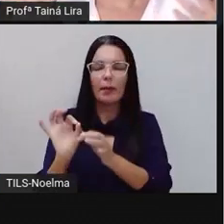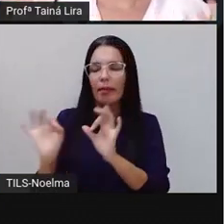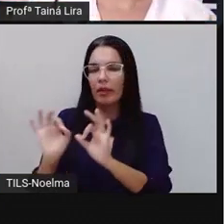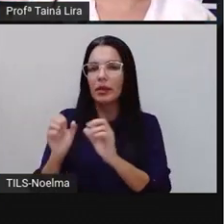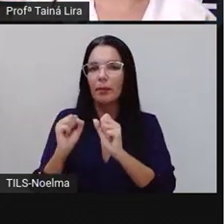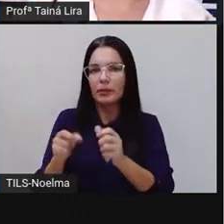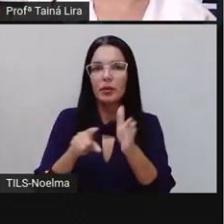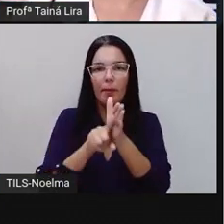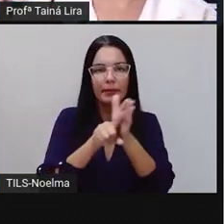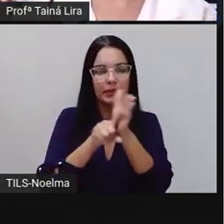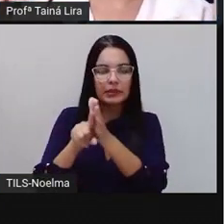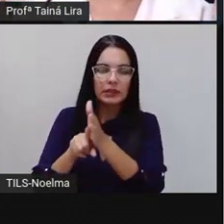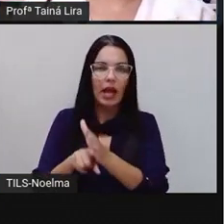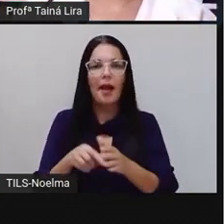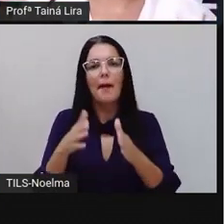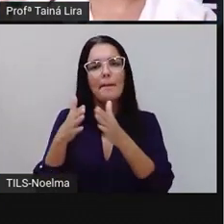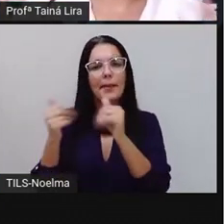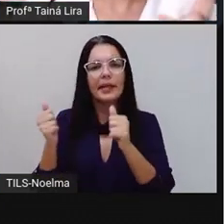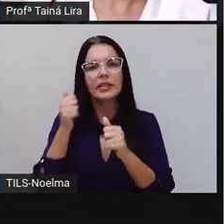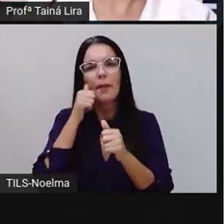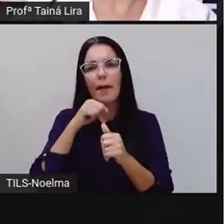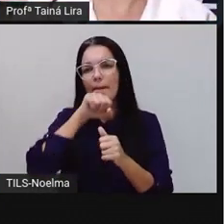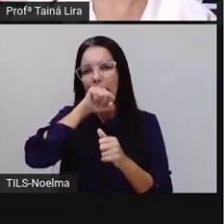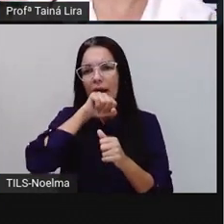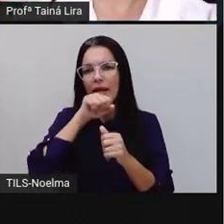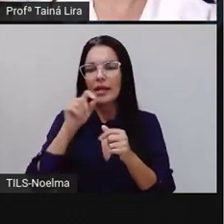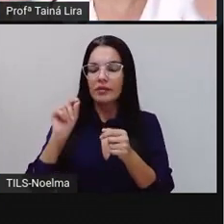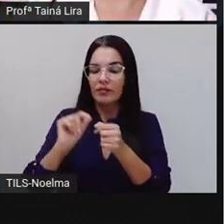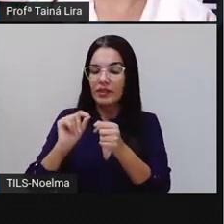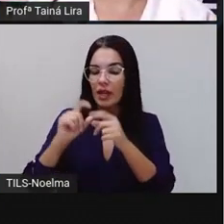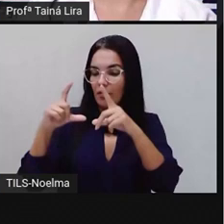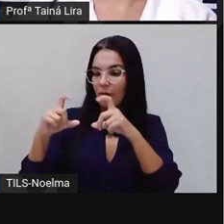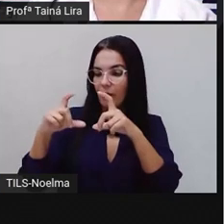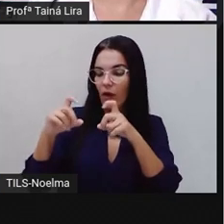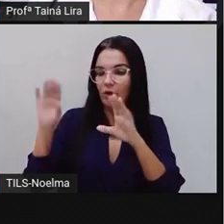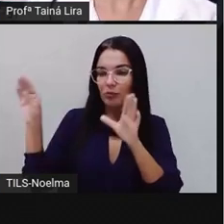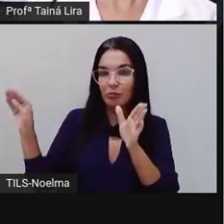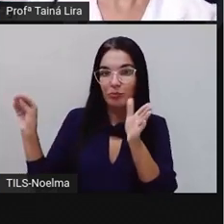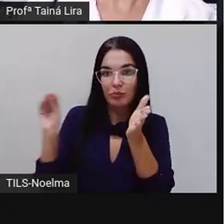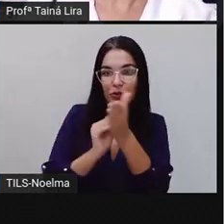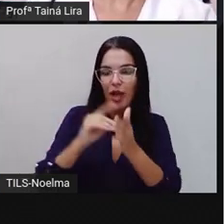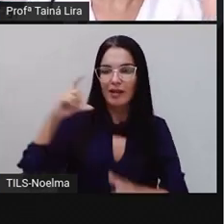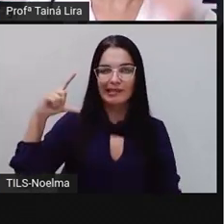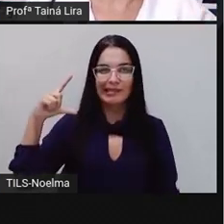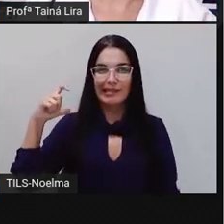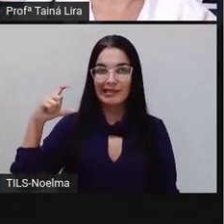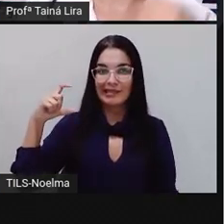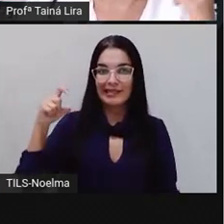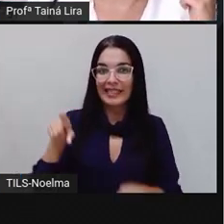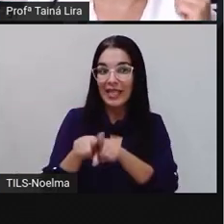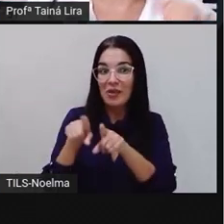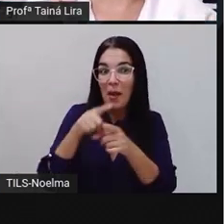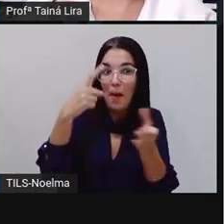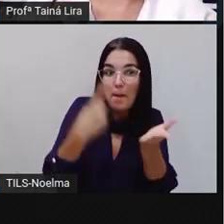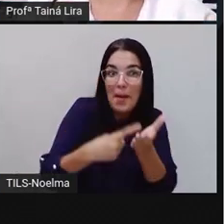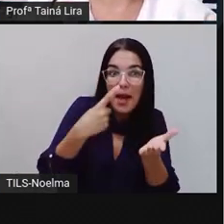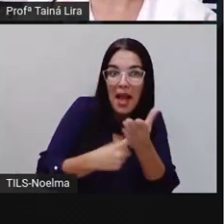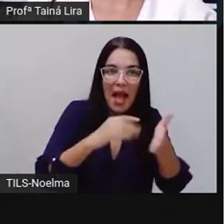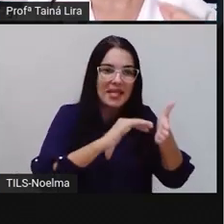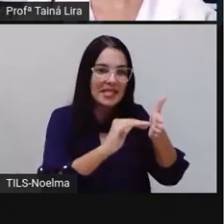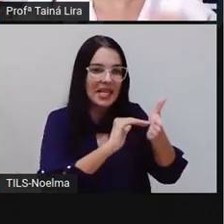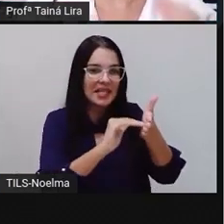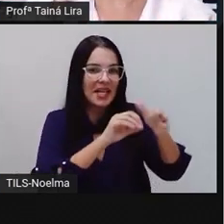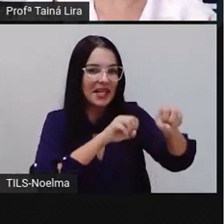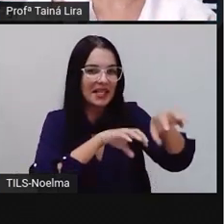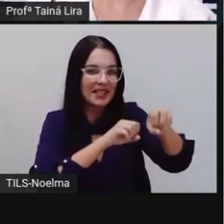fazer. Depois pede ao papai e mamãe para tirar uma foto, postar lá no Instagram, e marcar a Secretaria de Educação,